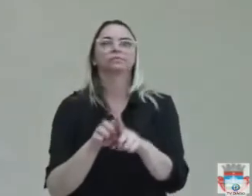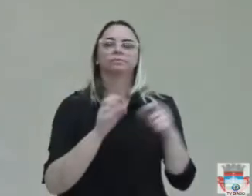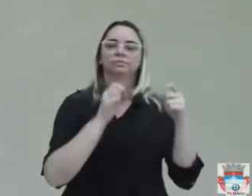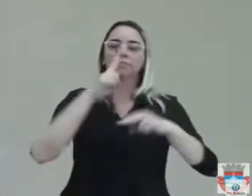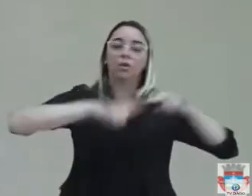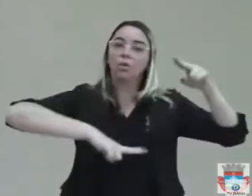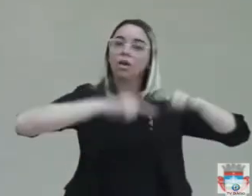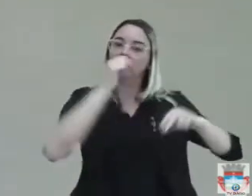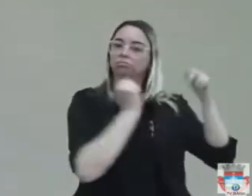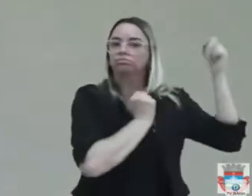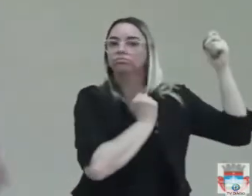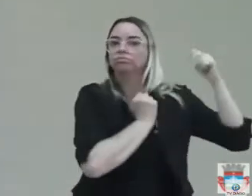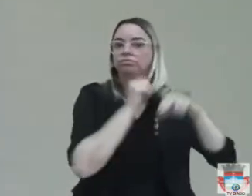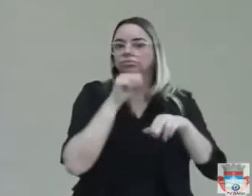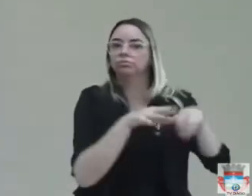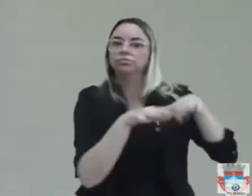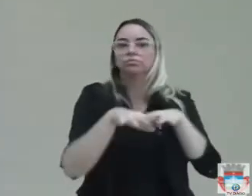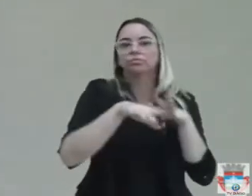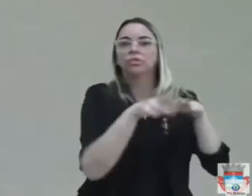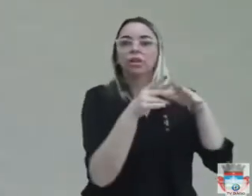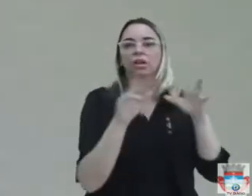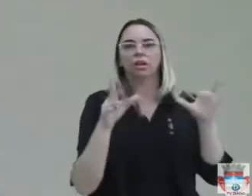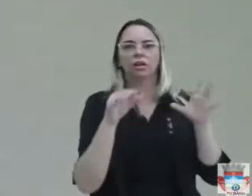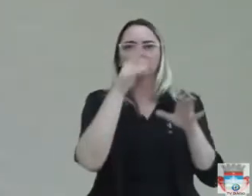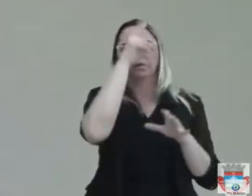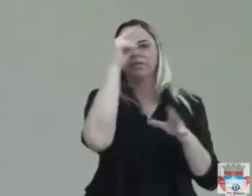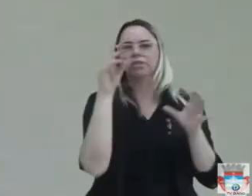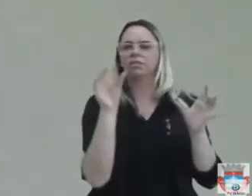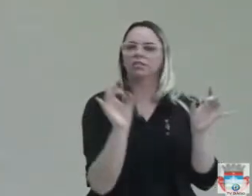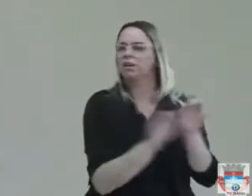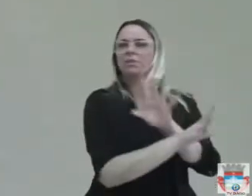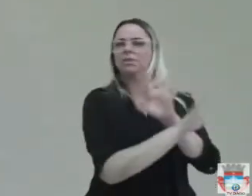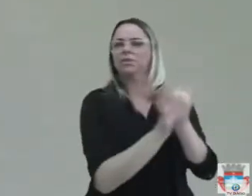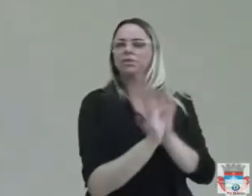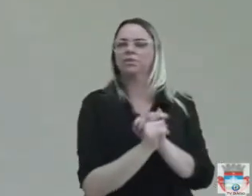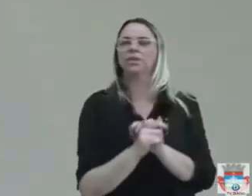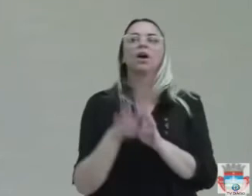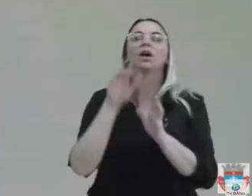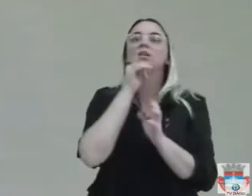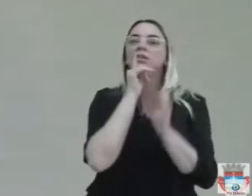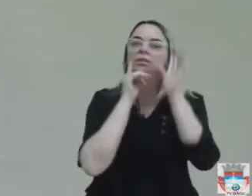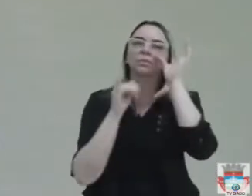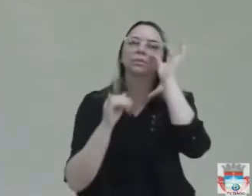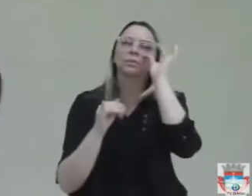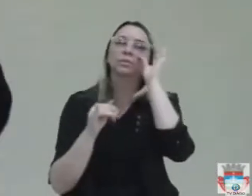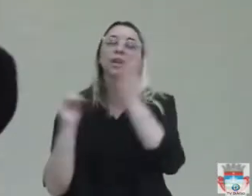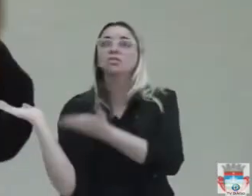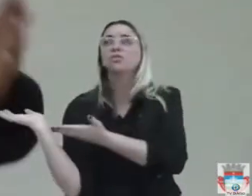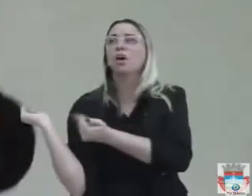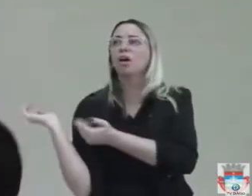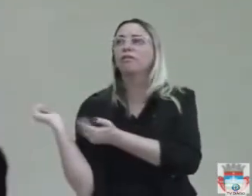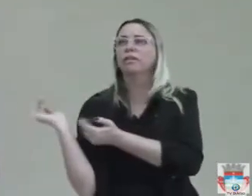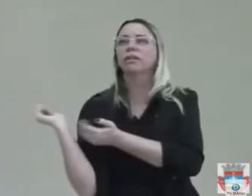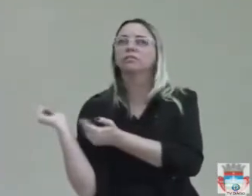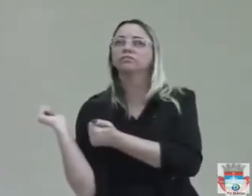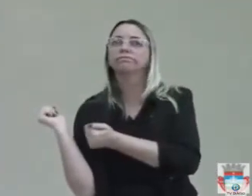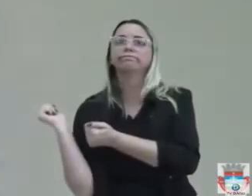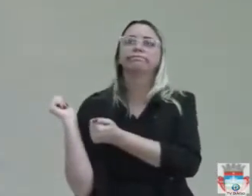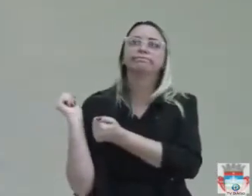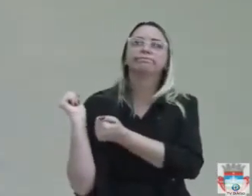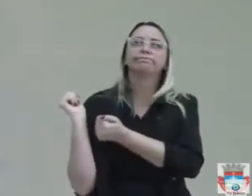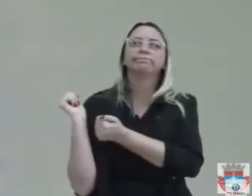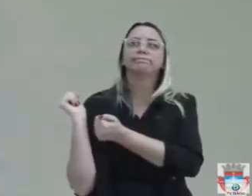final do ano, o prefeito acabou. A juventude de 15 anos, que todo final de ano tinha uma festa.